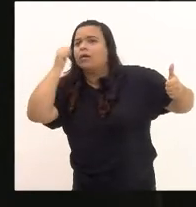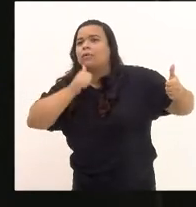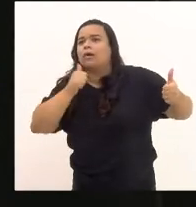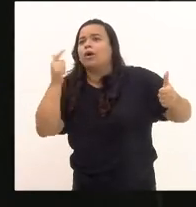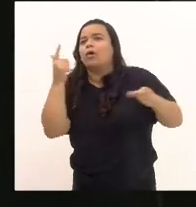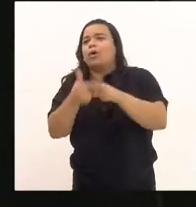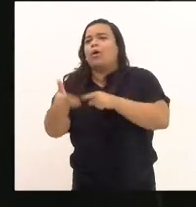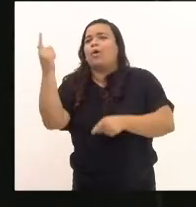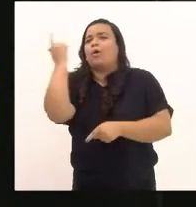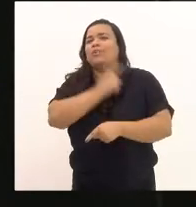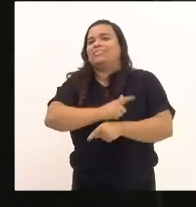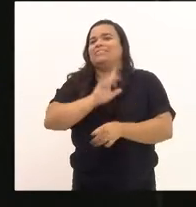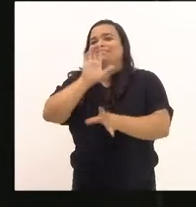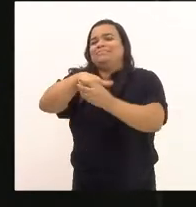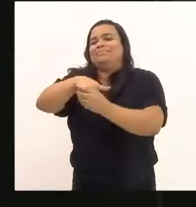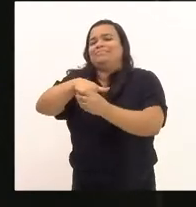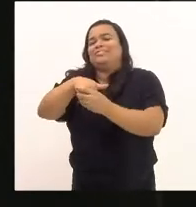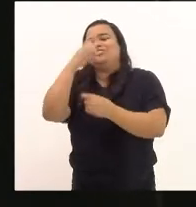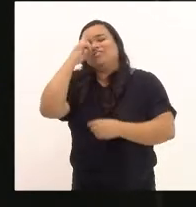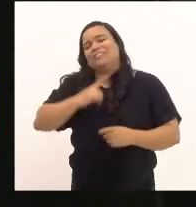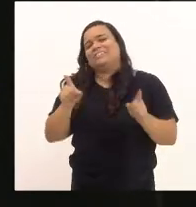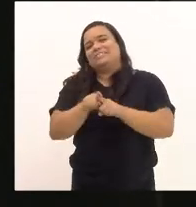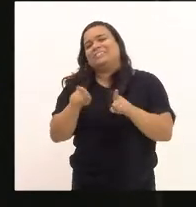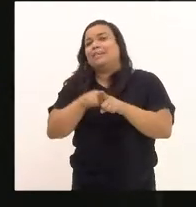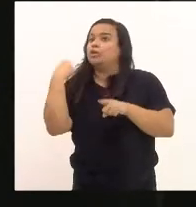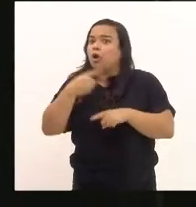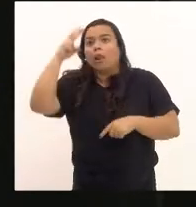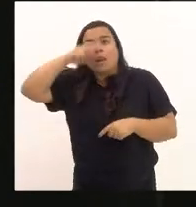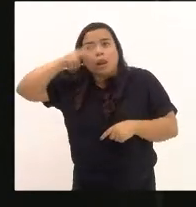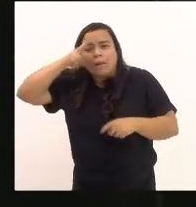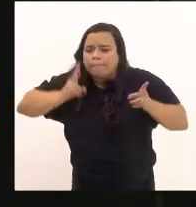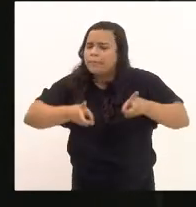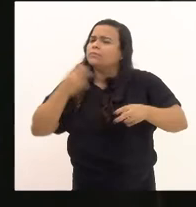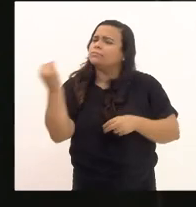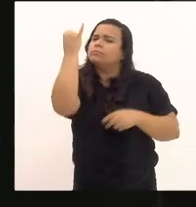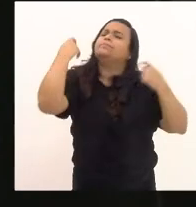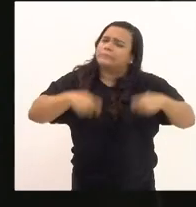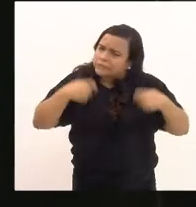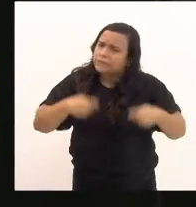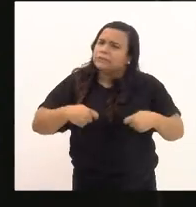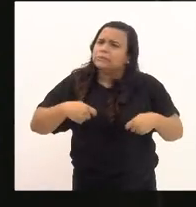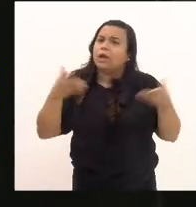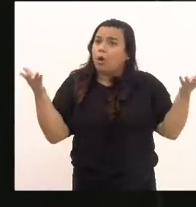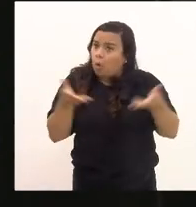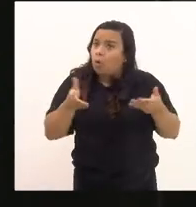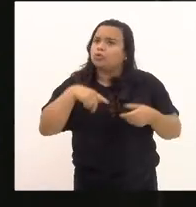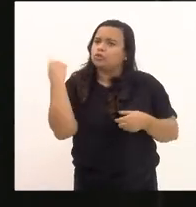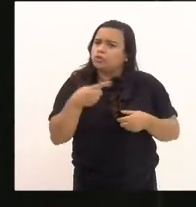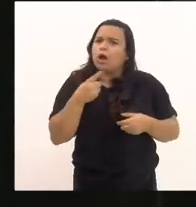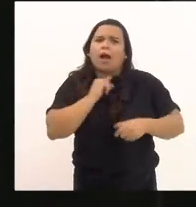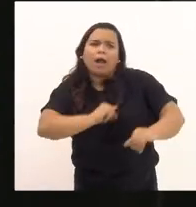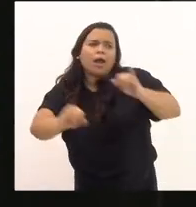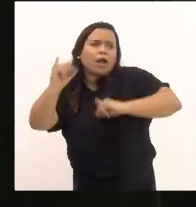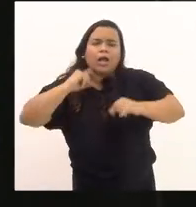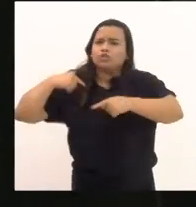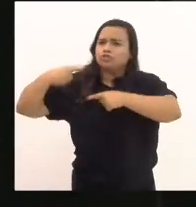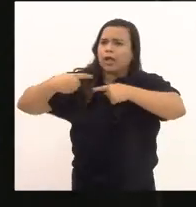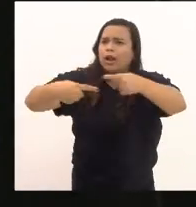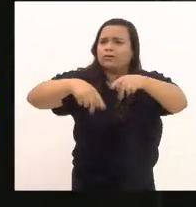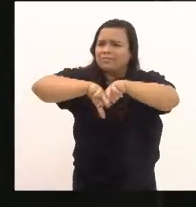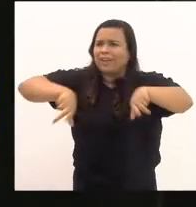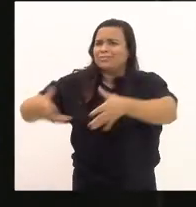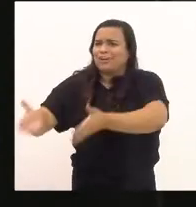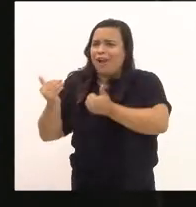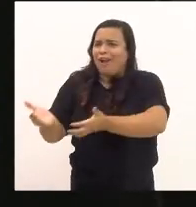rememorar é sempre importante. E a gente hoje fala para as gerações que estão aqui hoje, os nossos jovens e as nossas